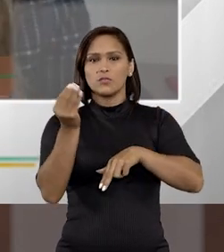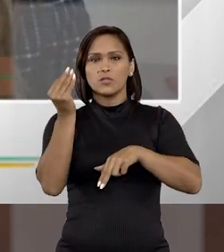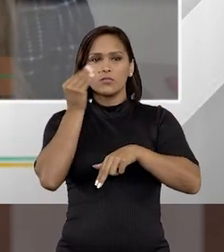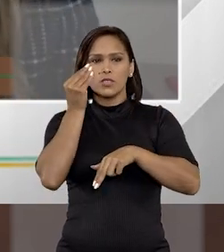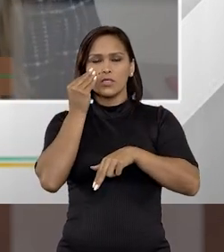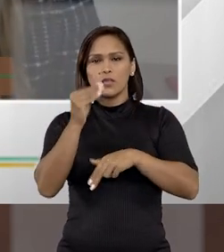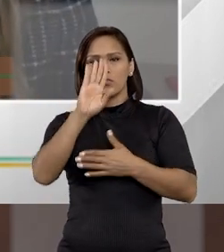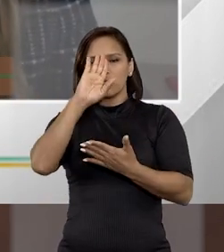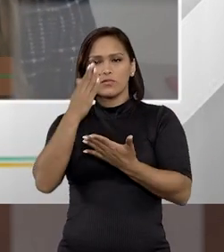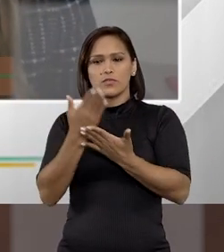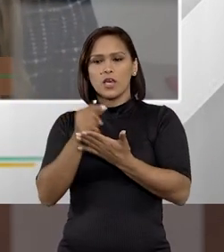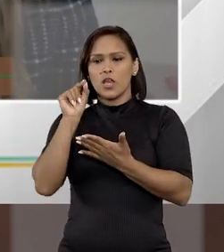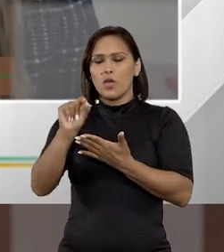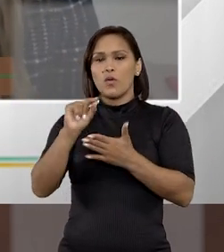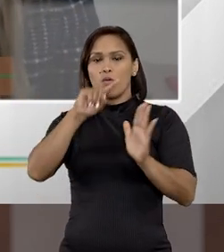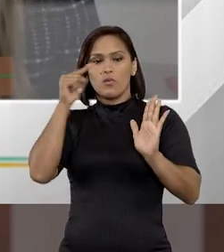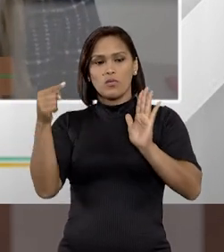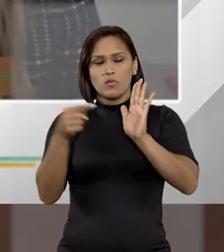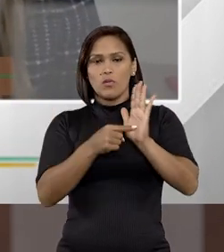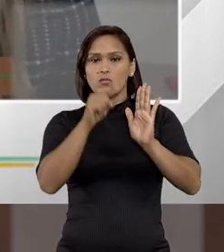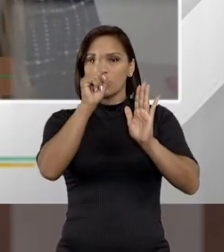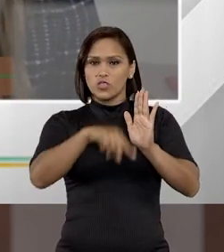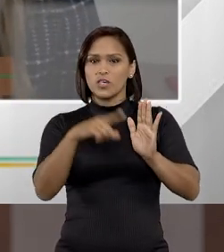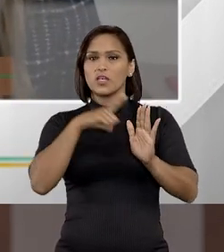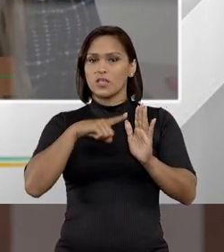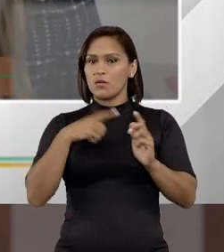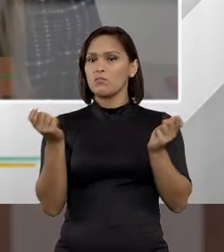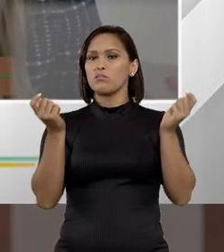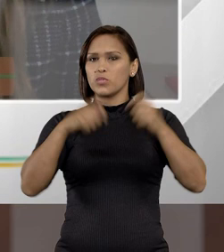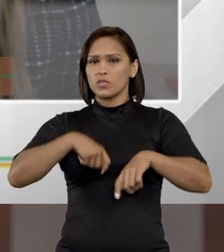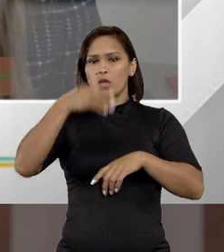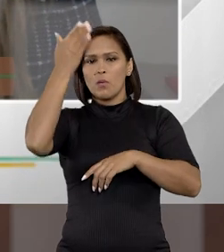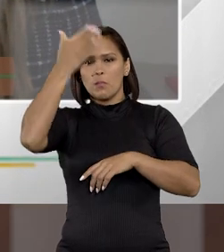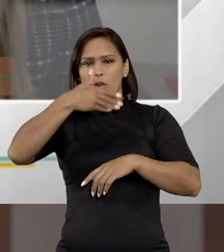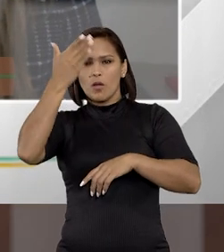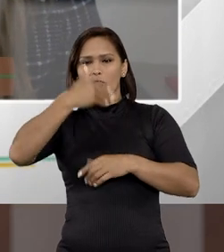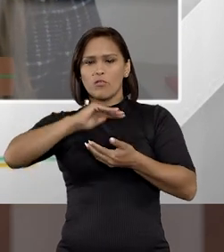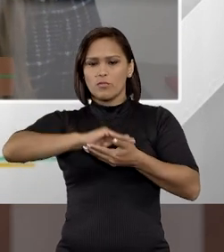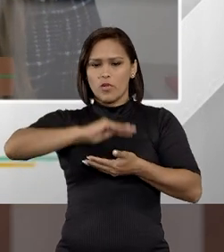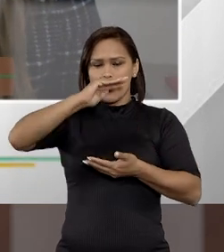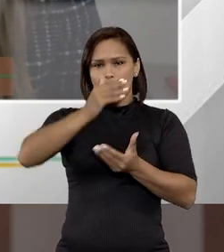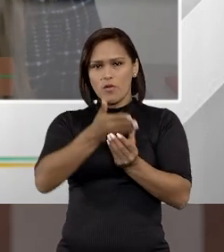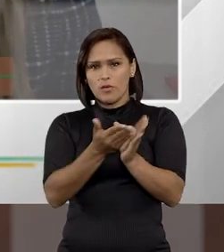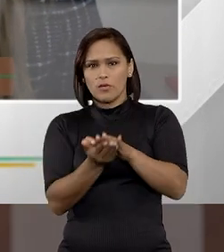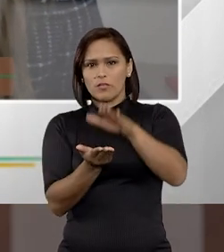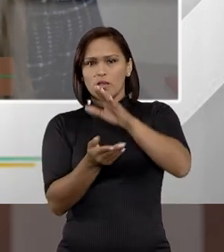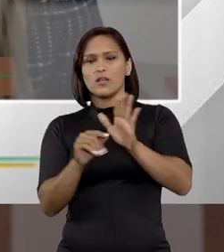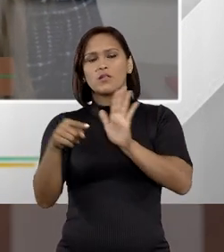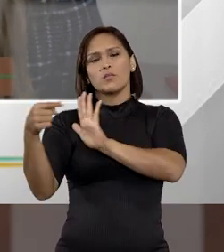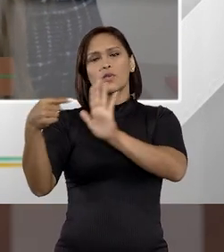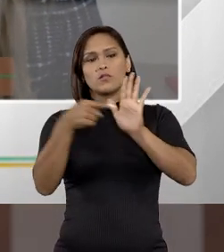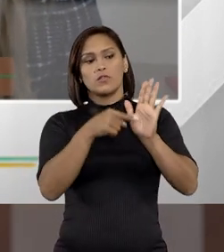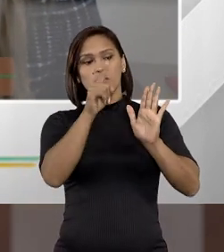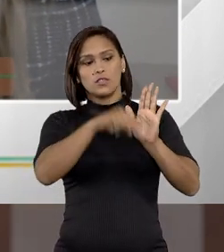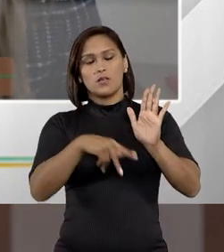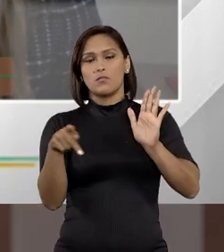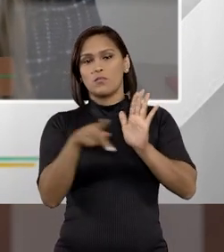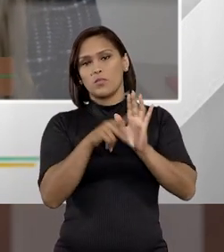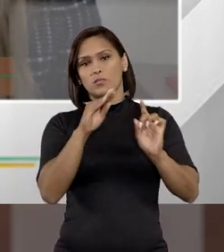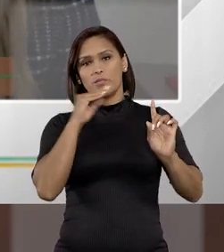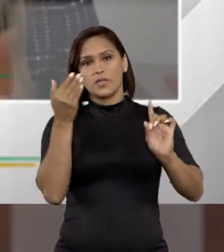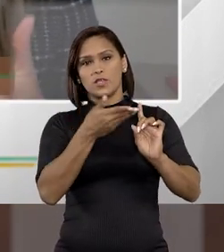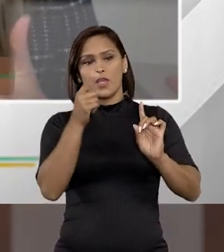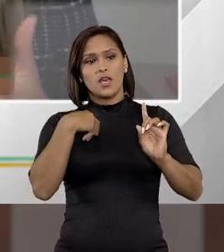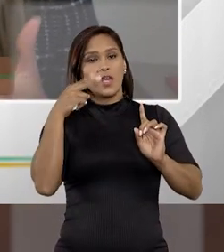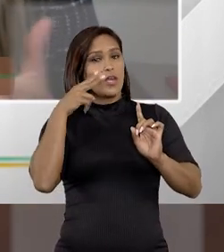tentar convencer o órgão de acusação de que há elementos cabíveis e há elementos idôneos aí, sim, para o oferecimento da denúncia,